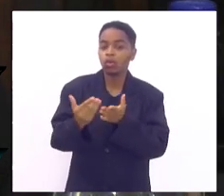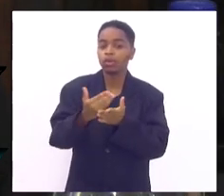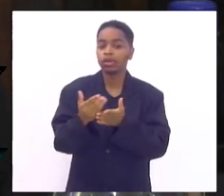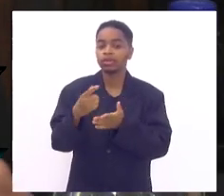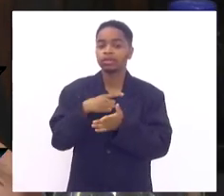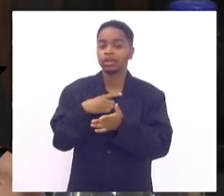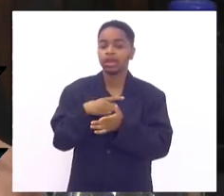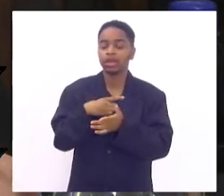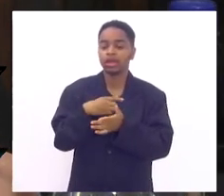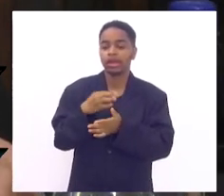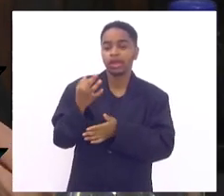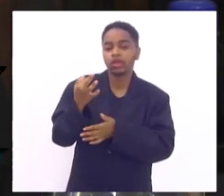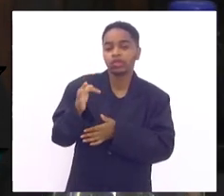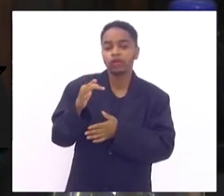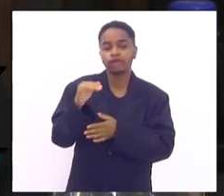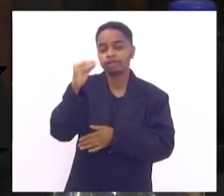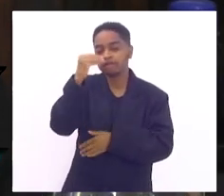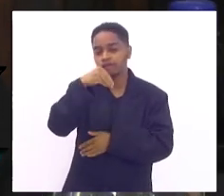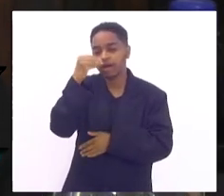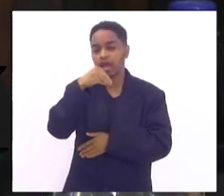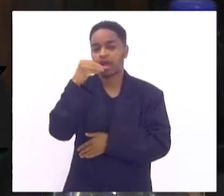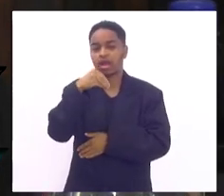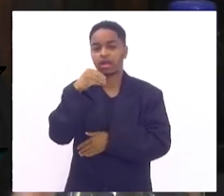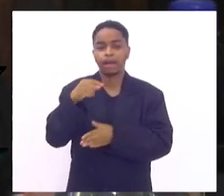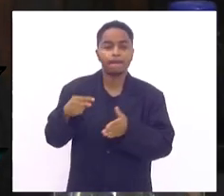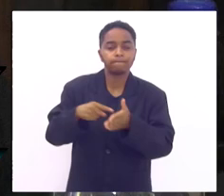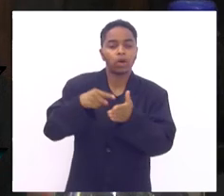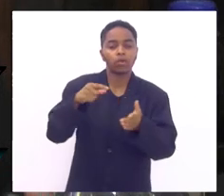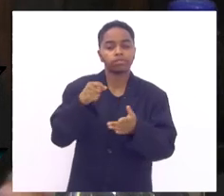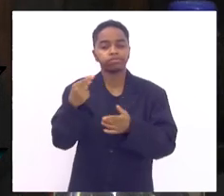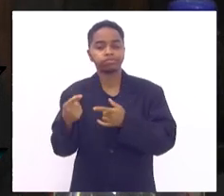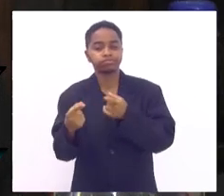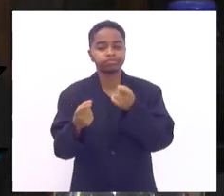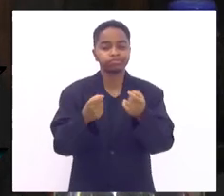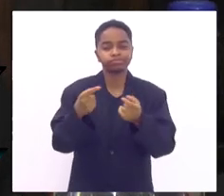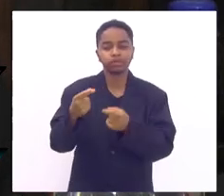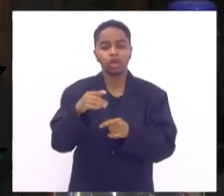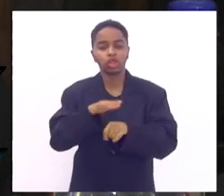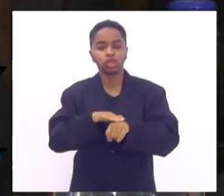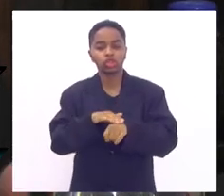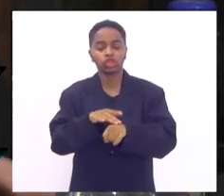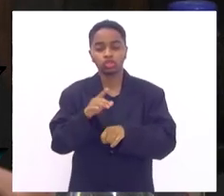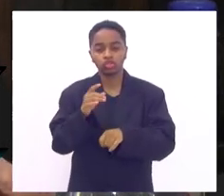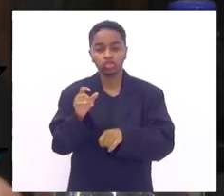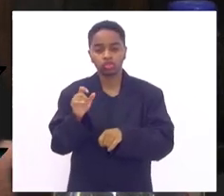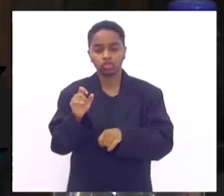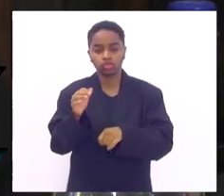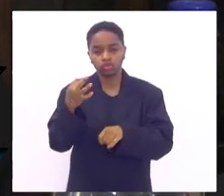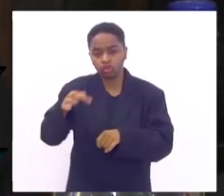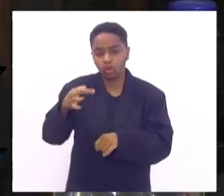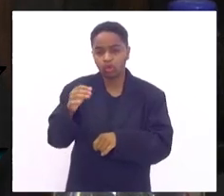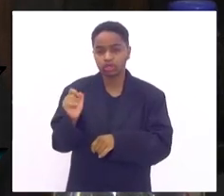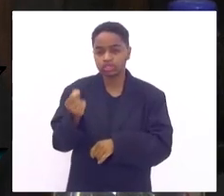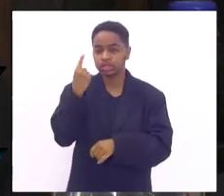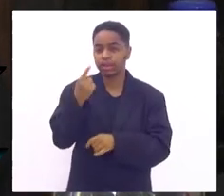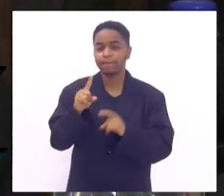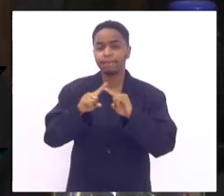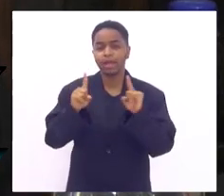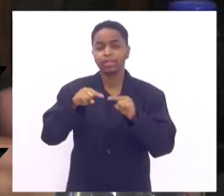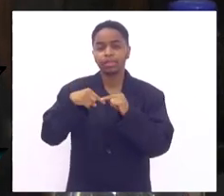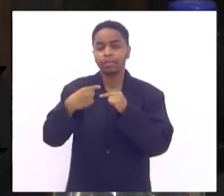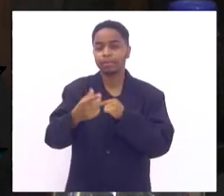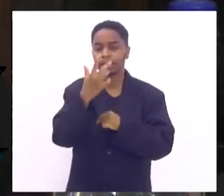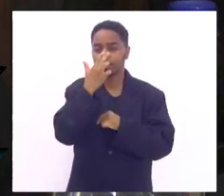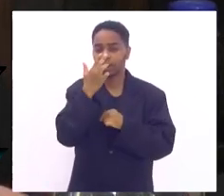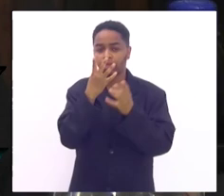fisgadas pontadas uma dor estranha mas que depois parece que passou por